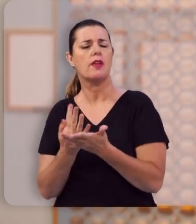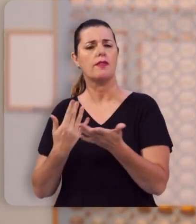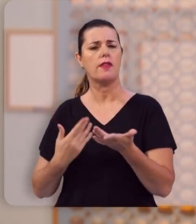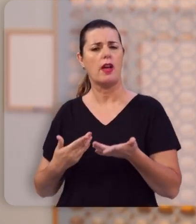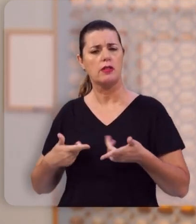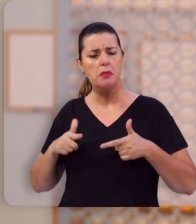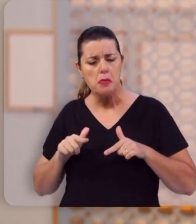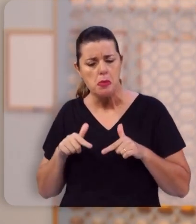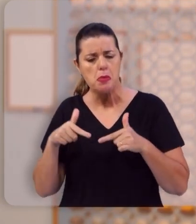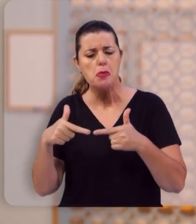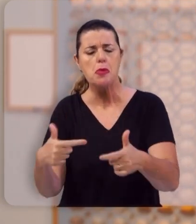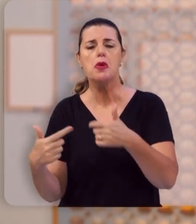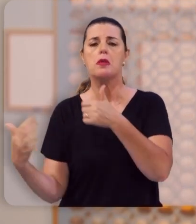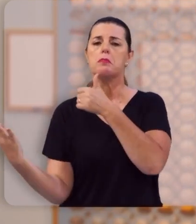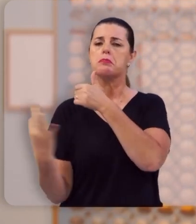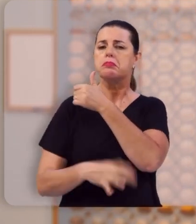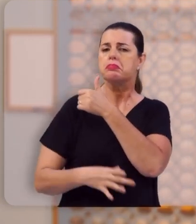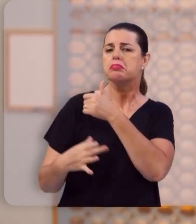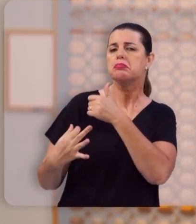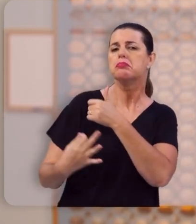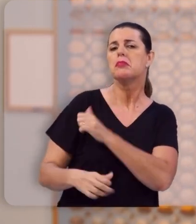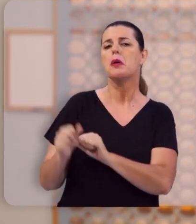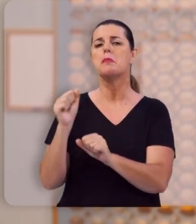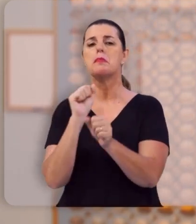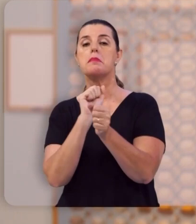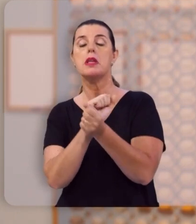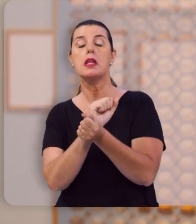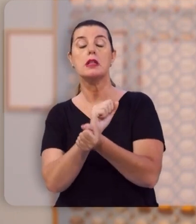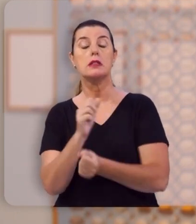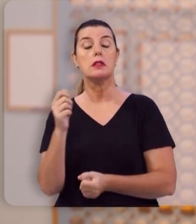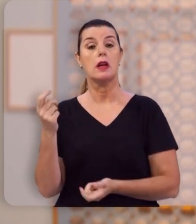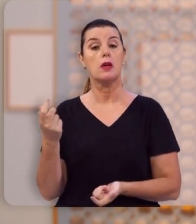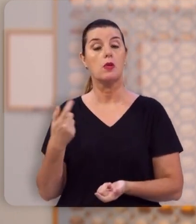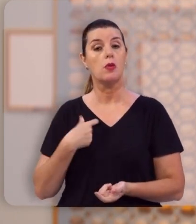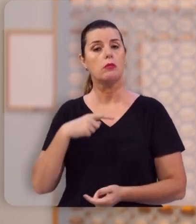prisões e o martírio de cabeça erguida.